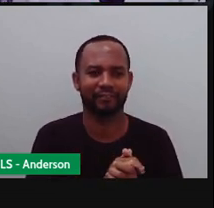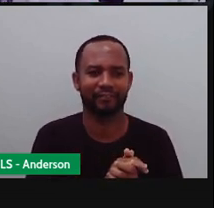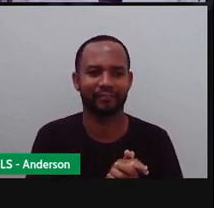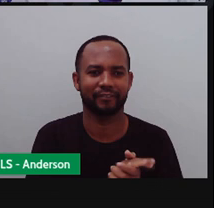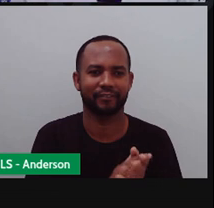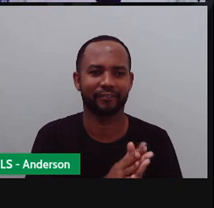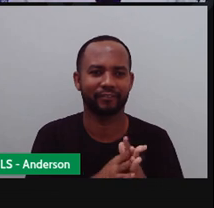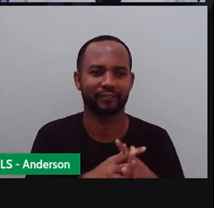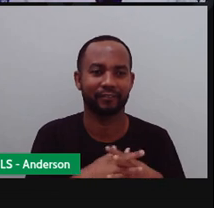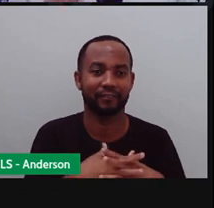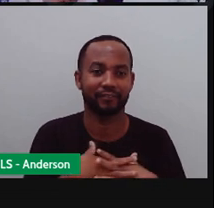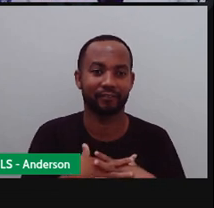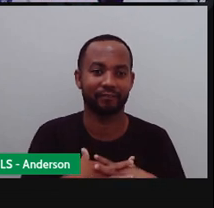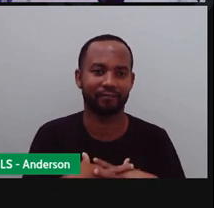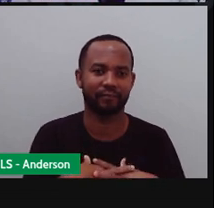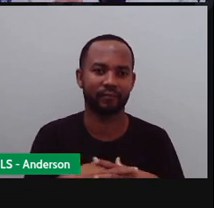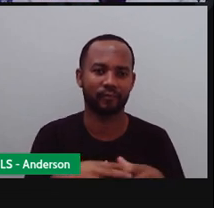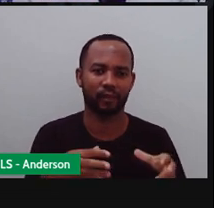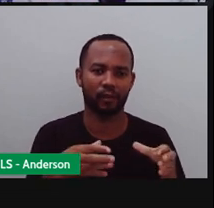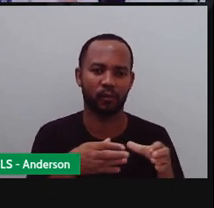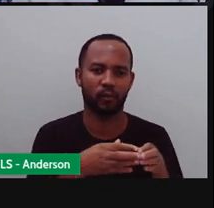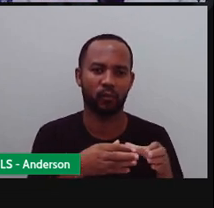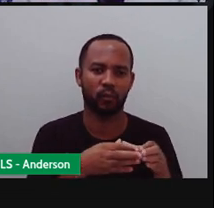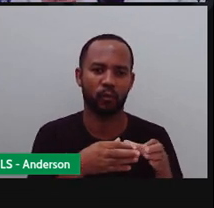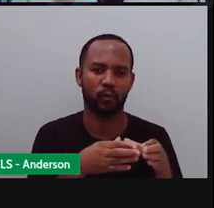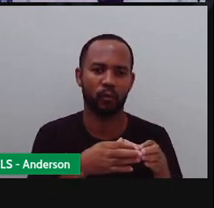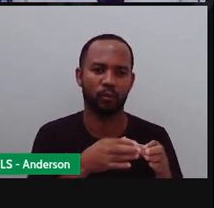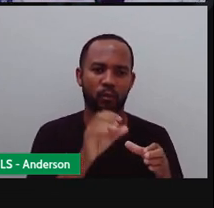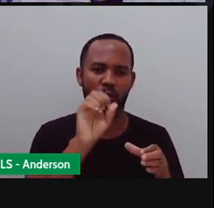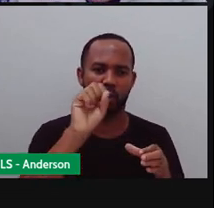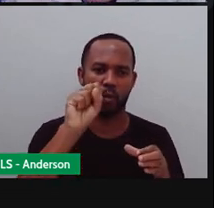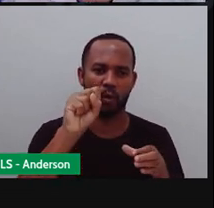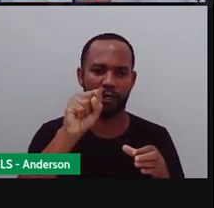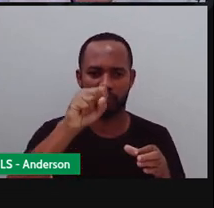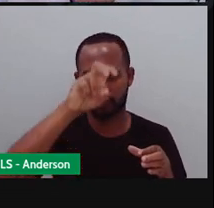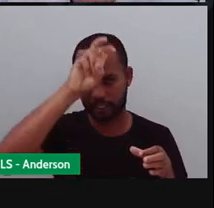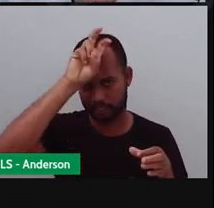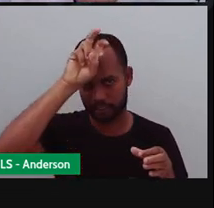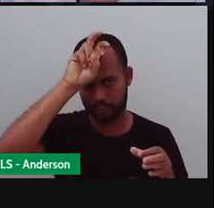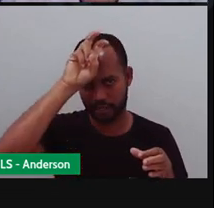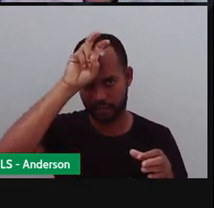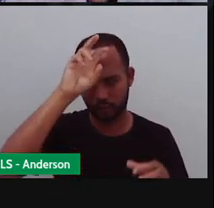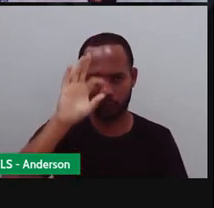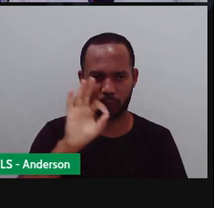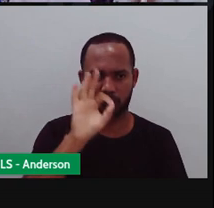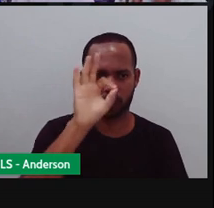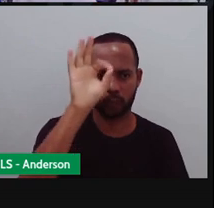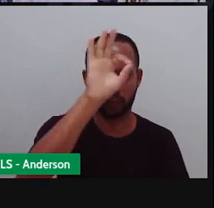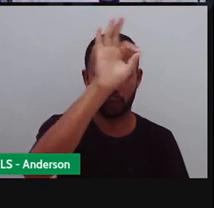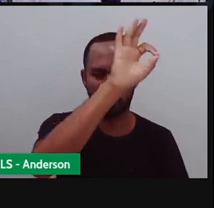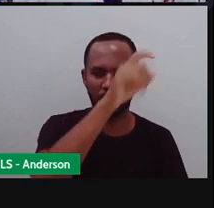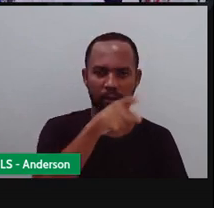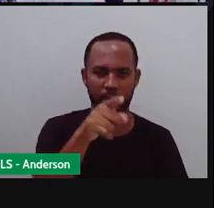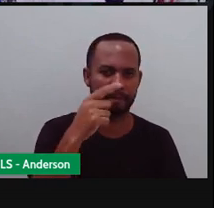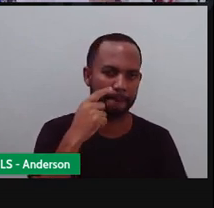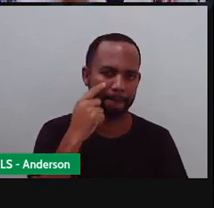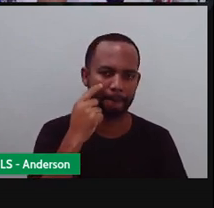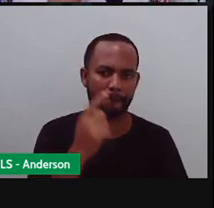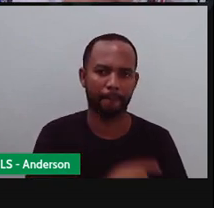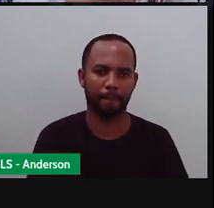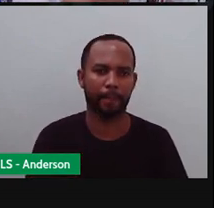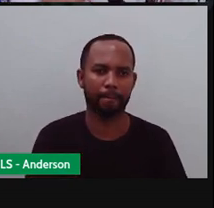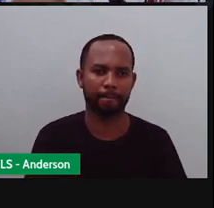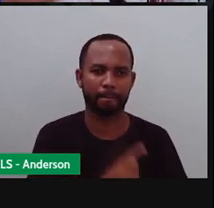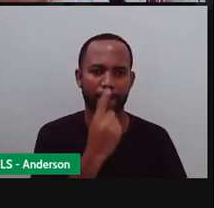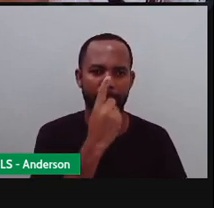continha. Havia um grupo de oito abelhas. Tá? Eu posso utilizar os palitinhos, ó. Vamos contar aqui.